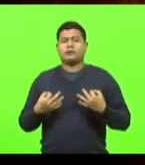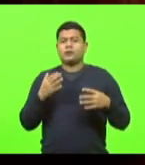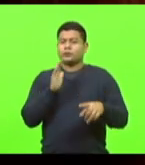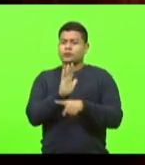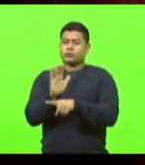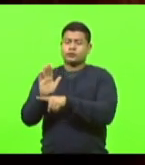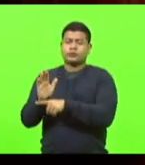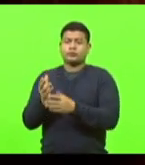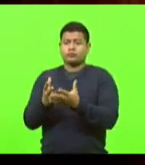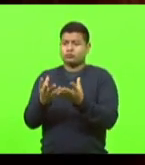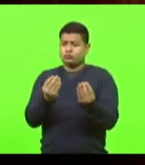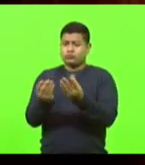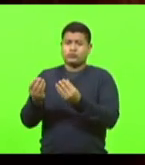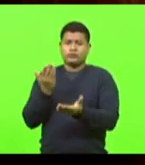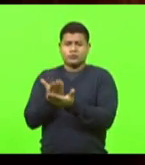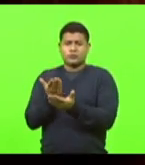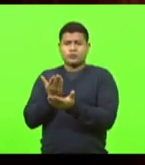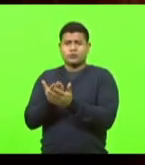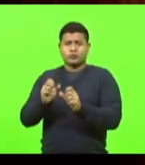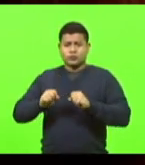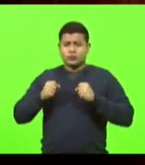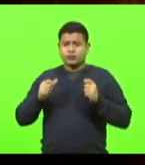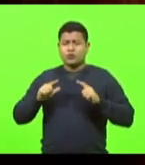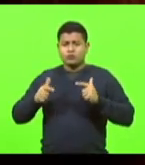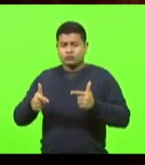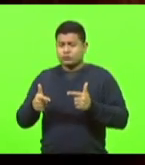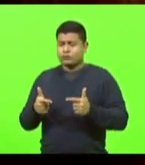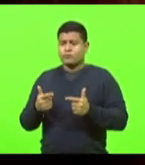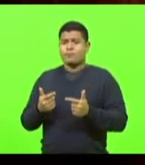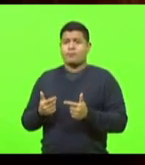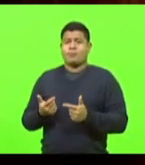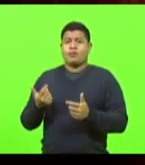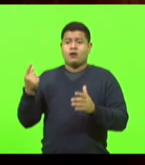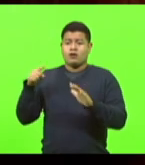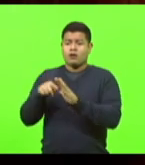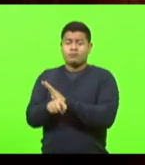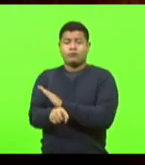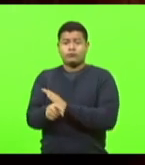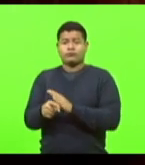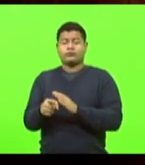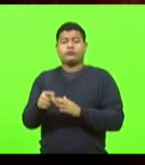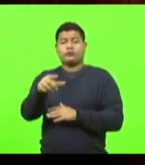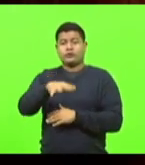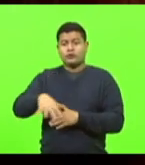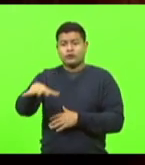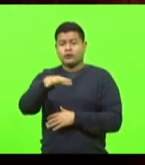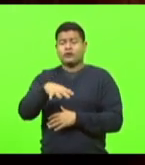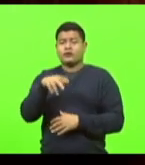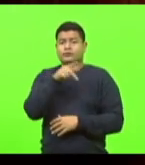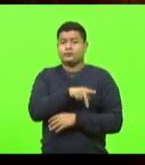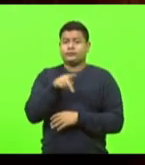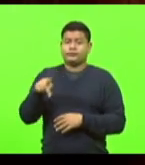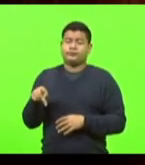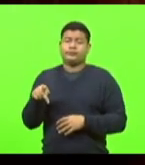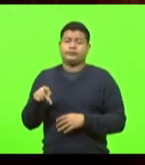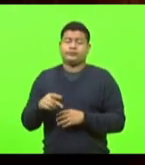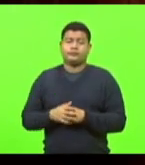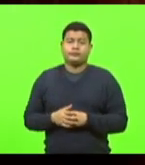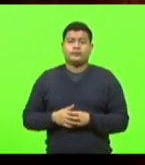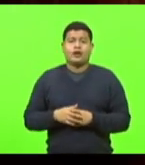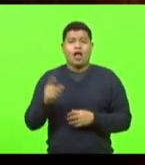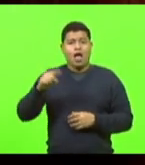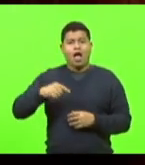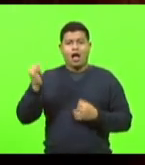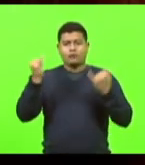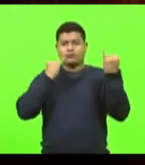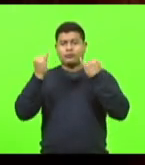estudou, a quem mais se dedicou dentro da carreira de magistério. Então, são notícias boas,